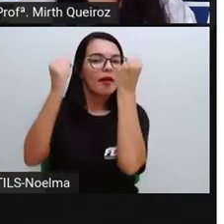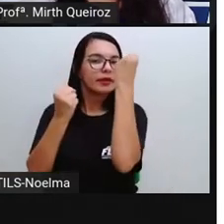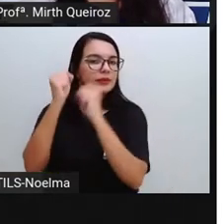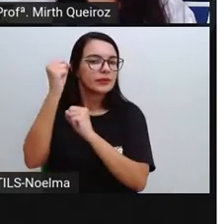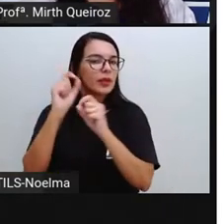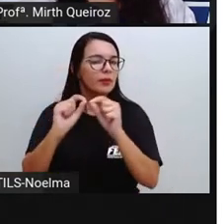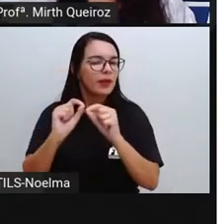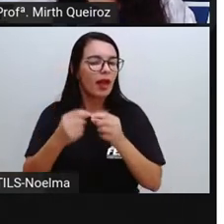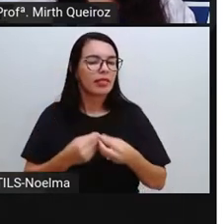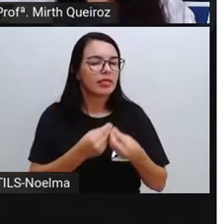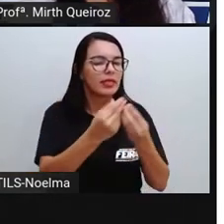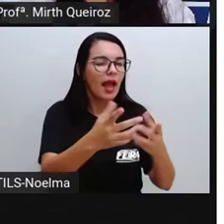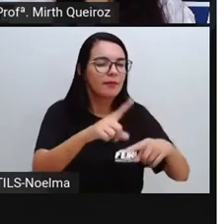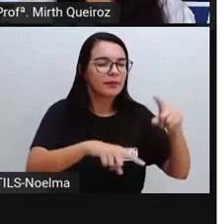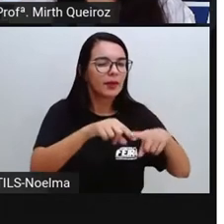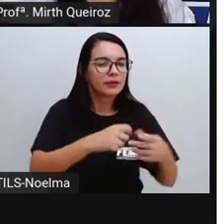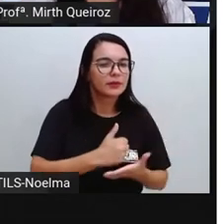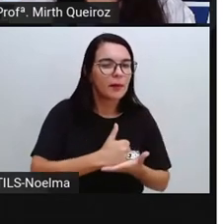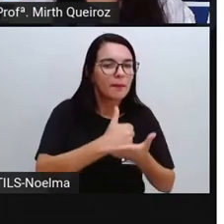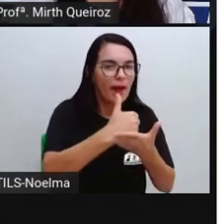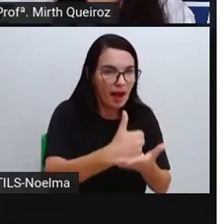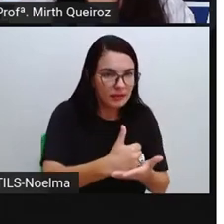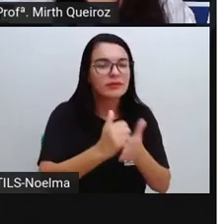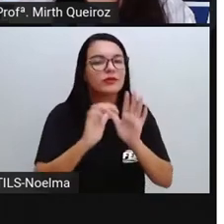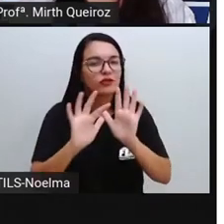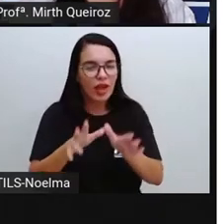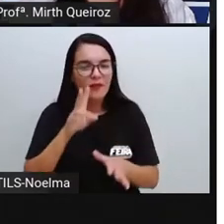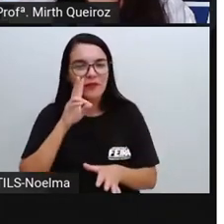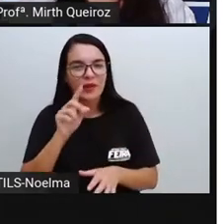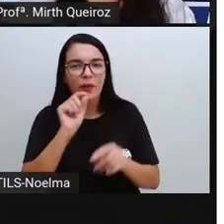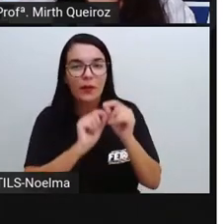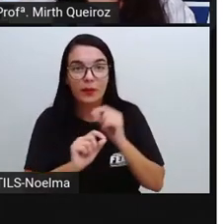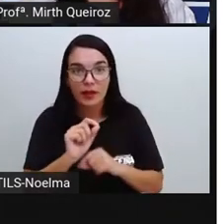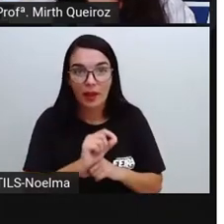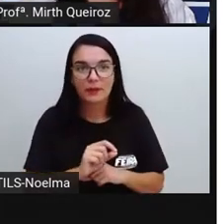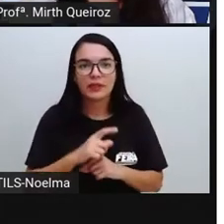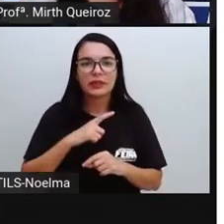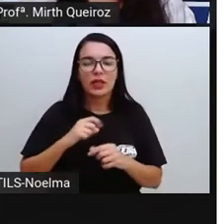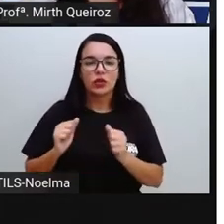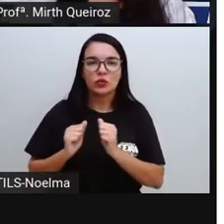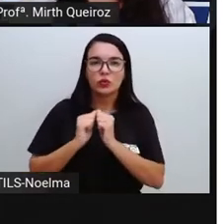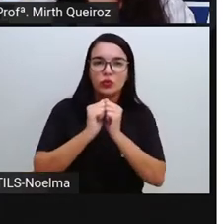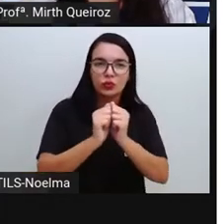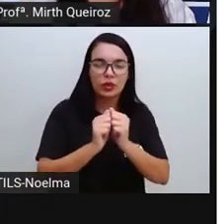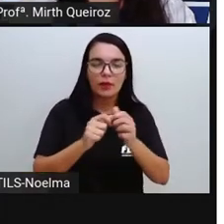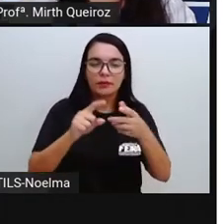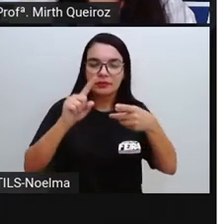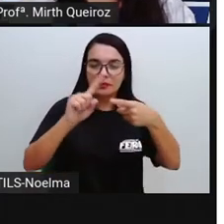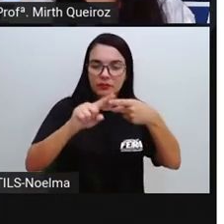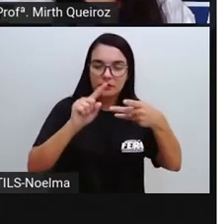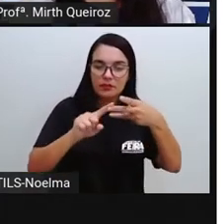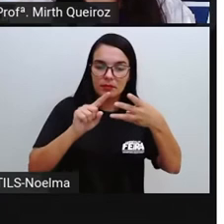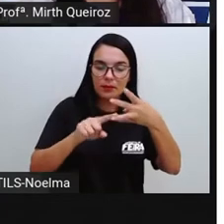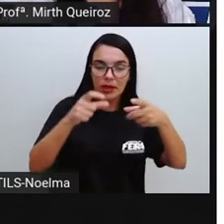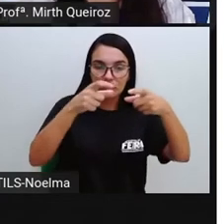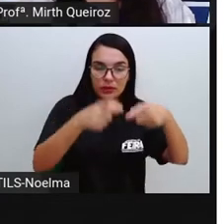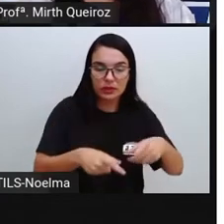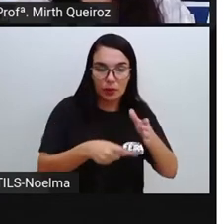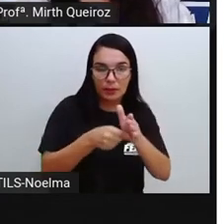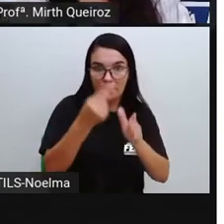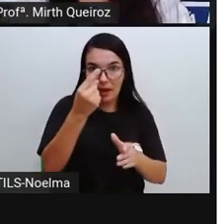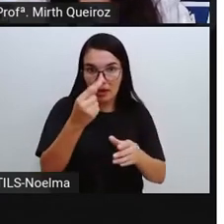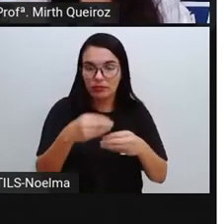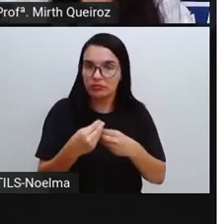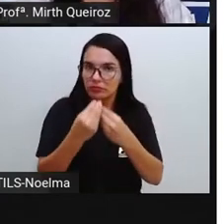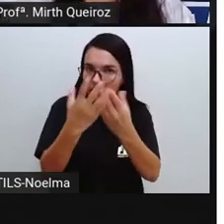fornecimento de matérias-primas, a gente já viu que a agropecuária faz parte do setor primário, que é aquela que produz a matéria-prima, então